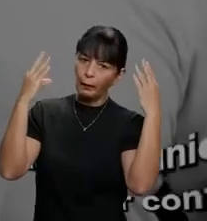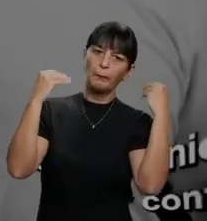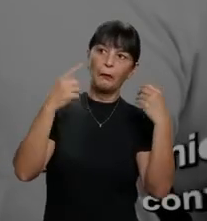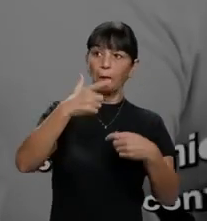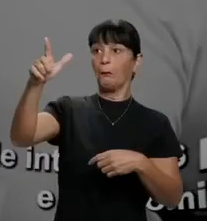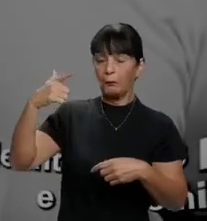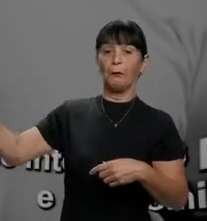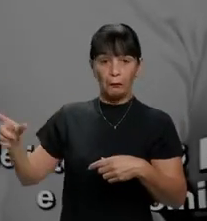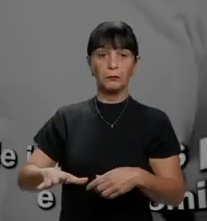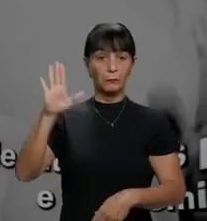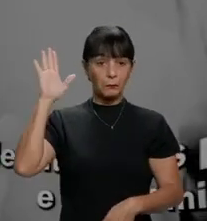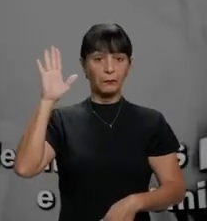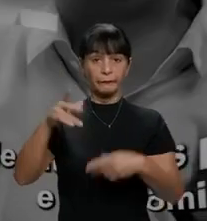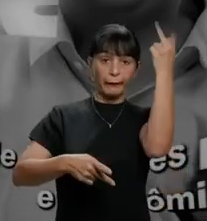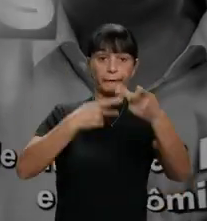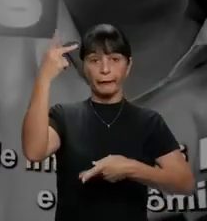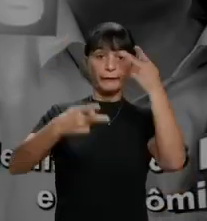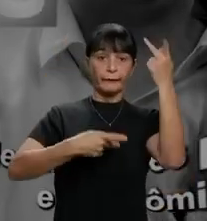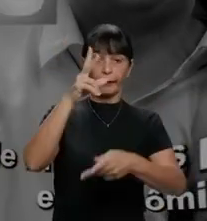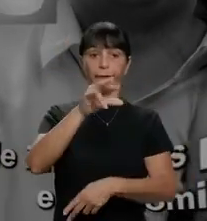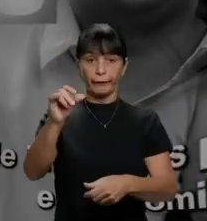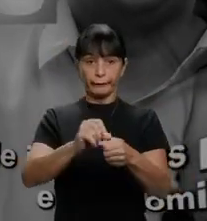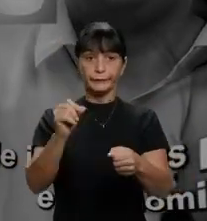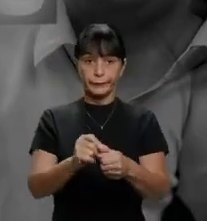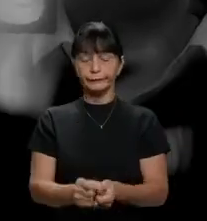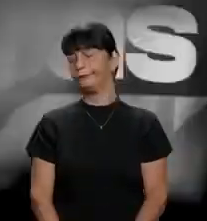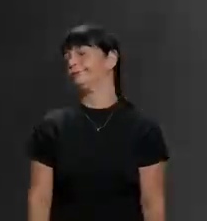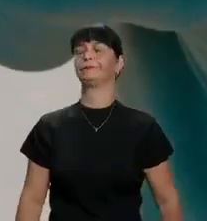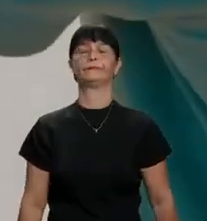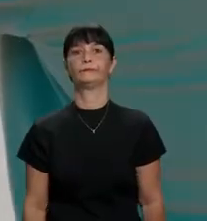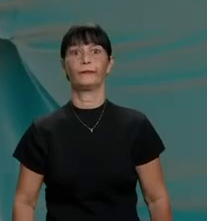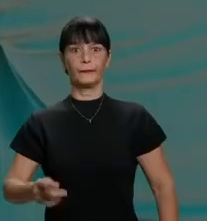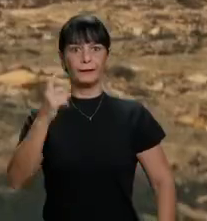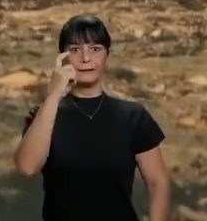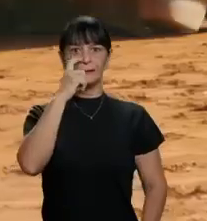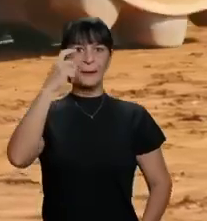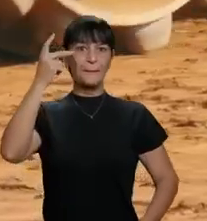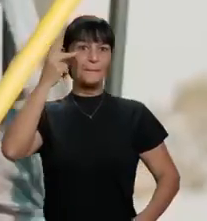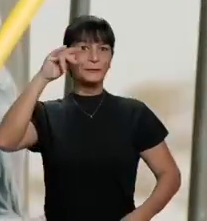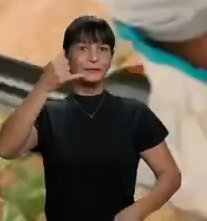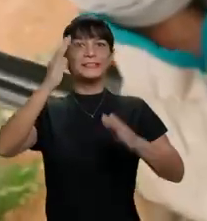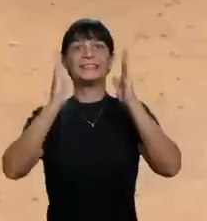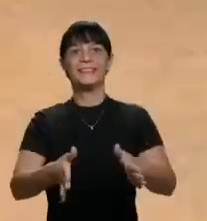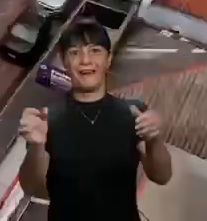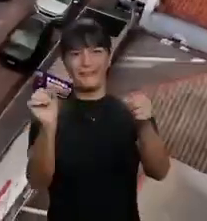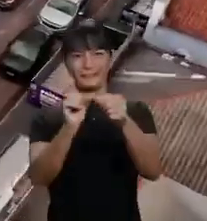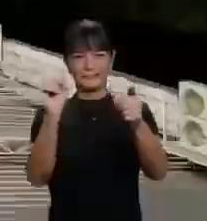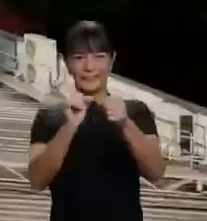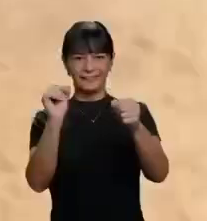Enquanto os outros falam, falam e falam o que vão fazer, o Zé e o Paulo já fazem.